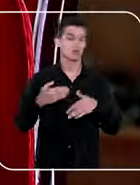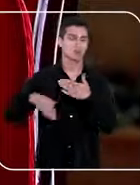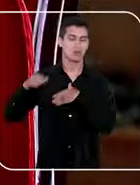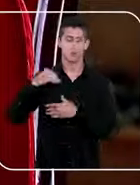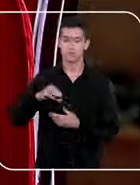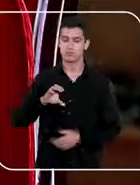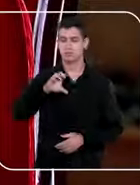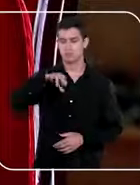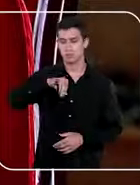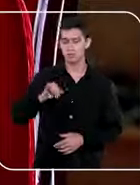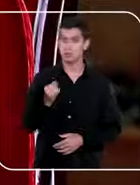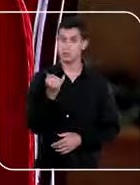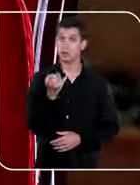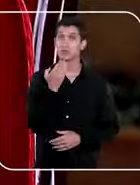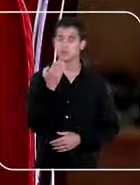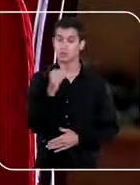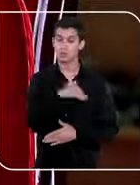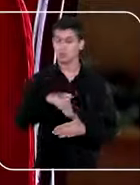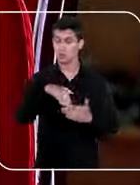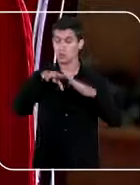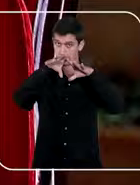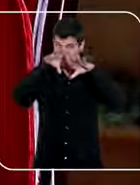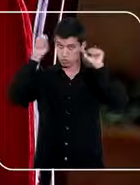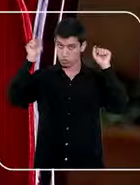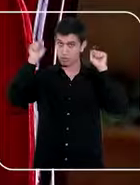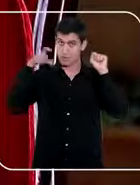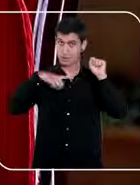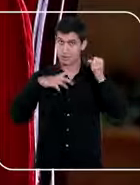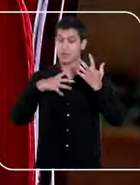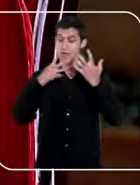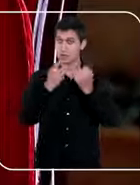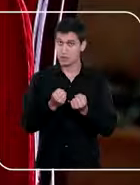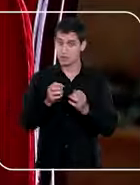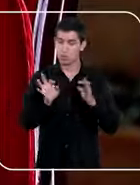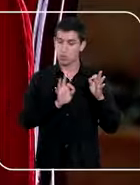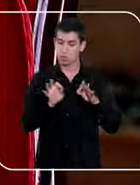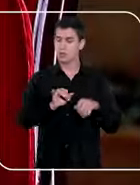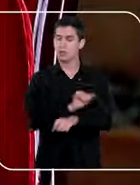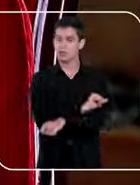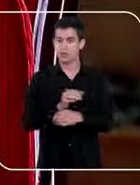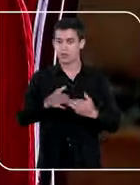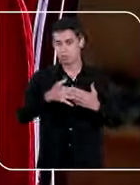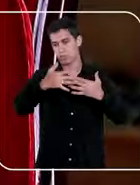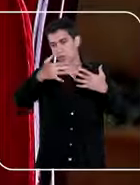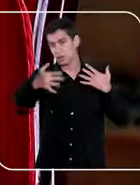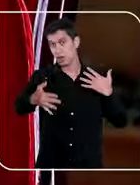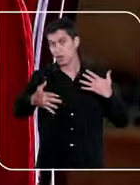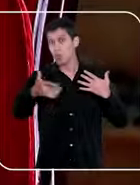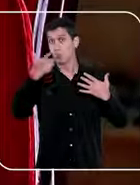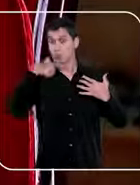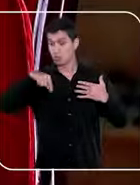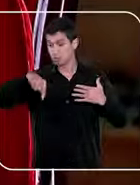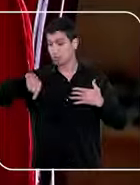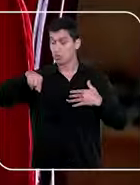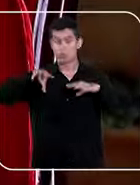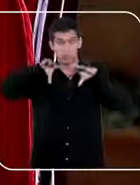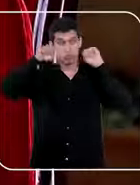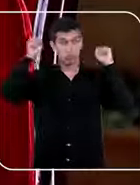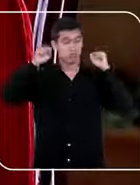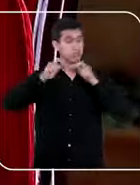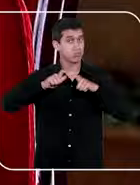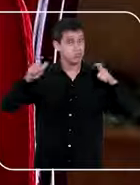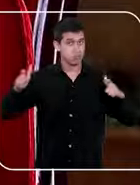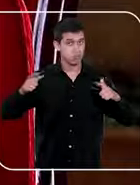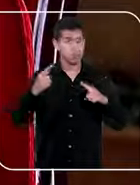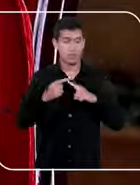recomendou que todos os tribunais adotassem um planejamento estratégico de longo prazo, o ganho para o tribunal foi muito grande